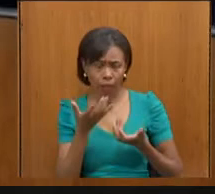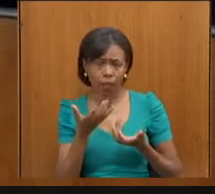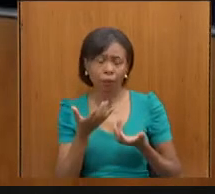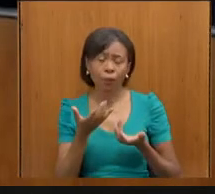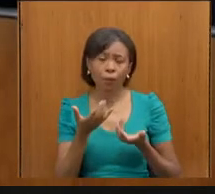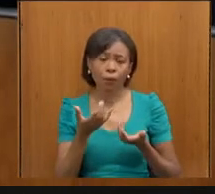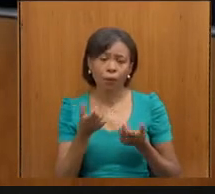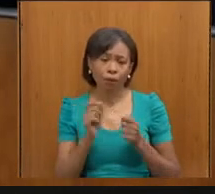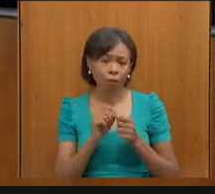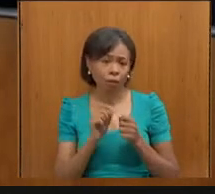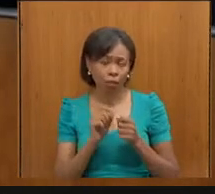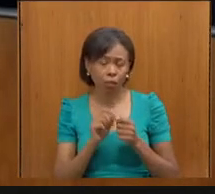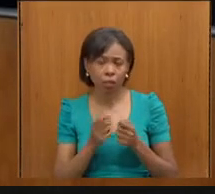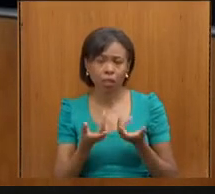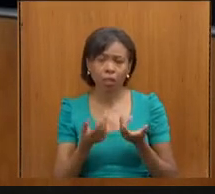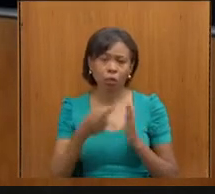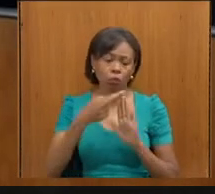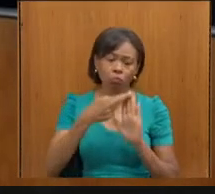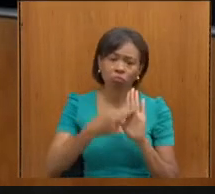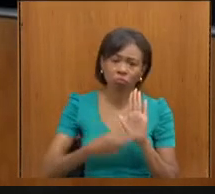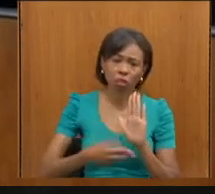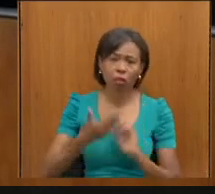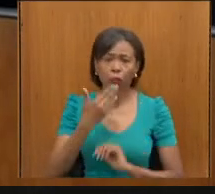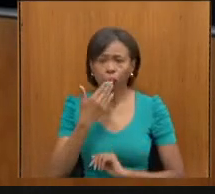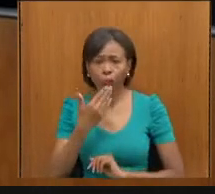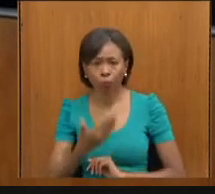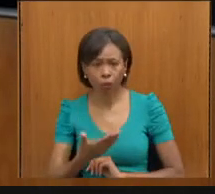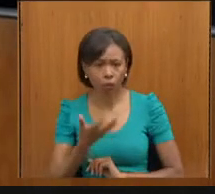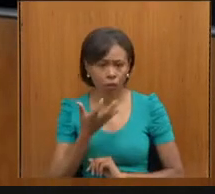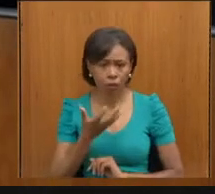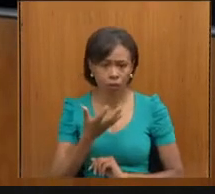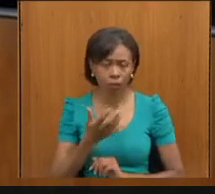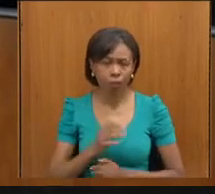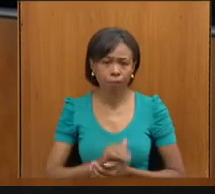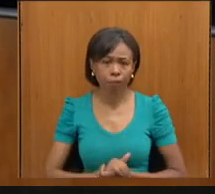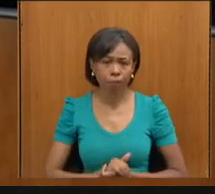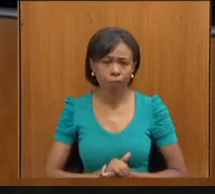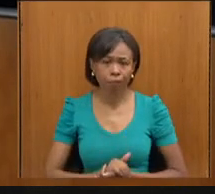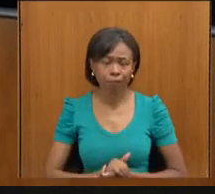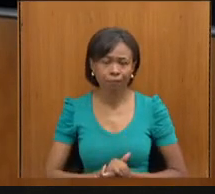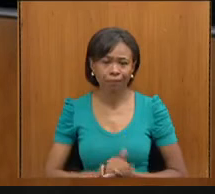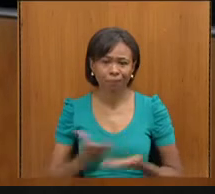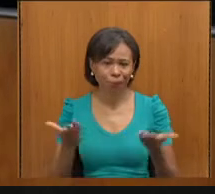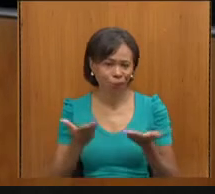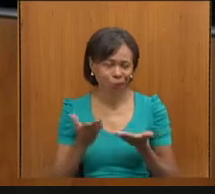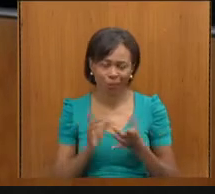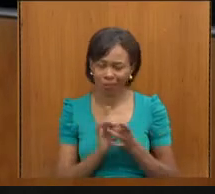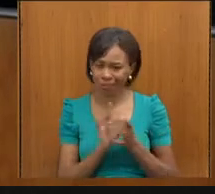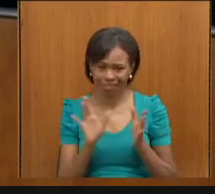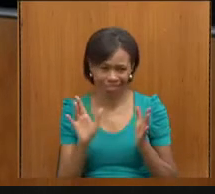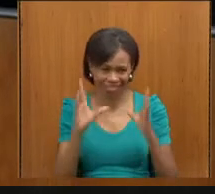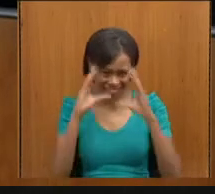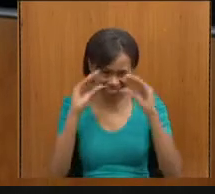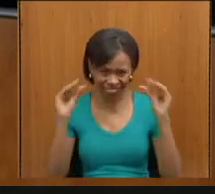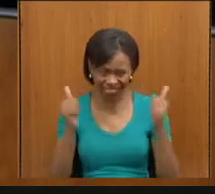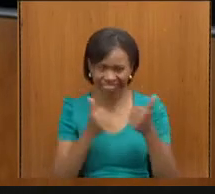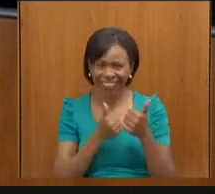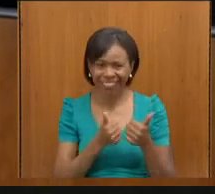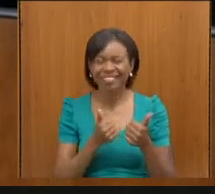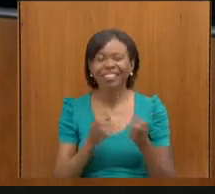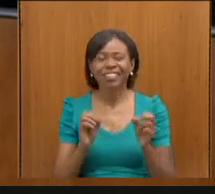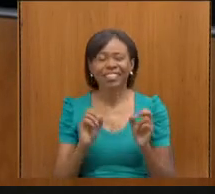aí algum requerimento ou hoje está tranquilo ok então